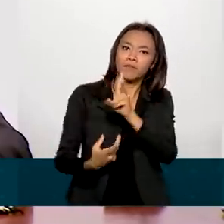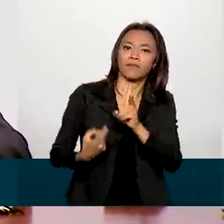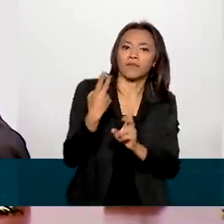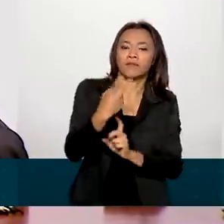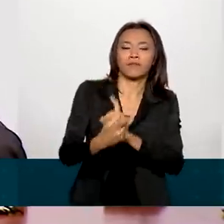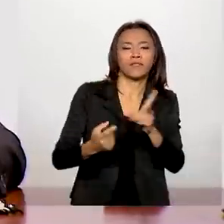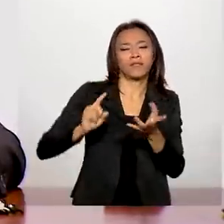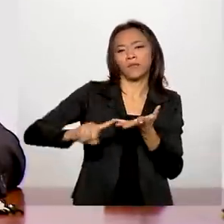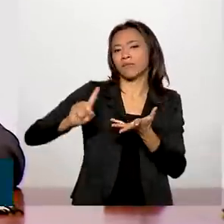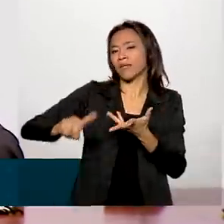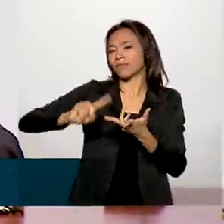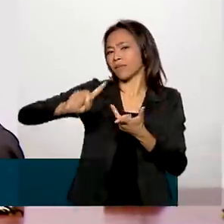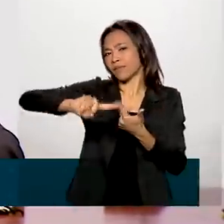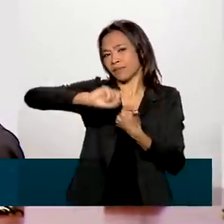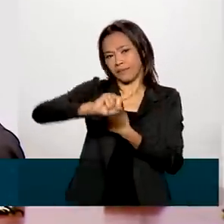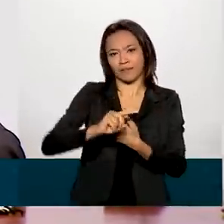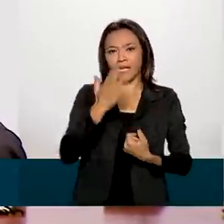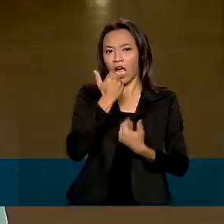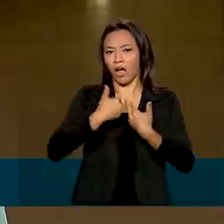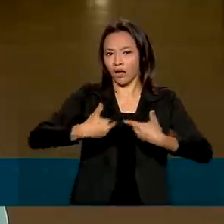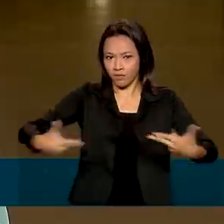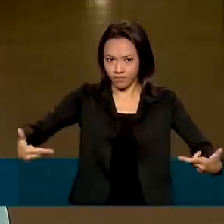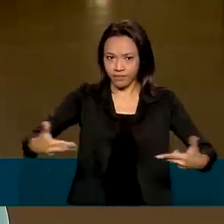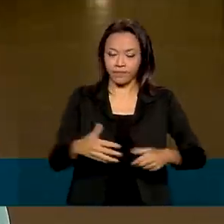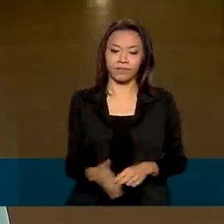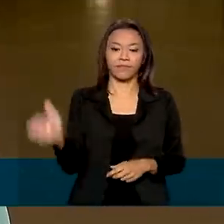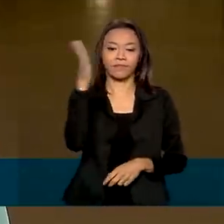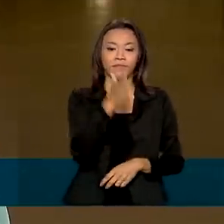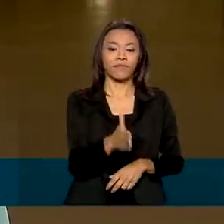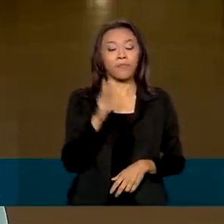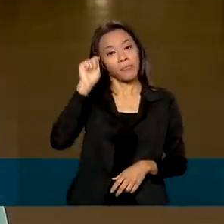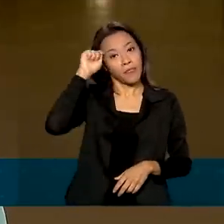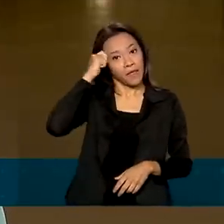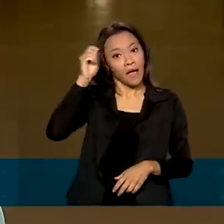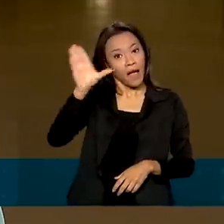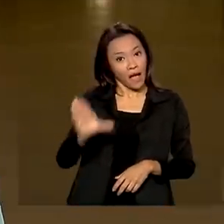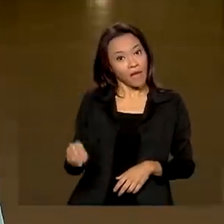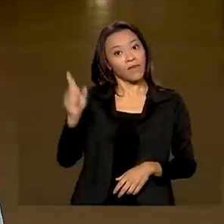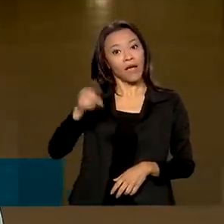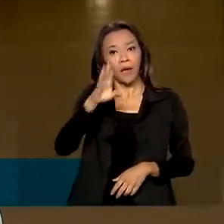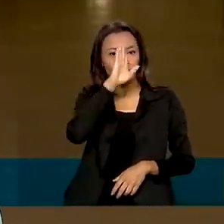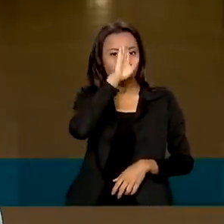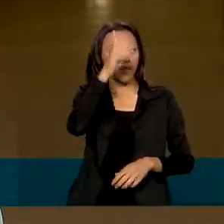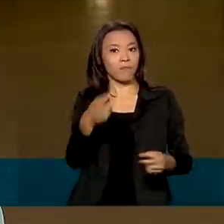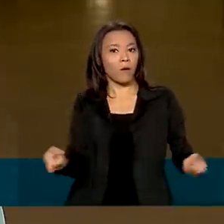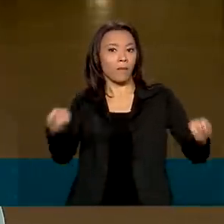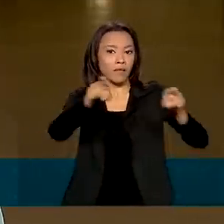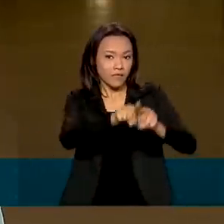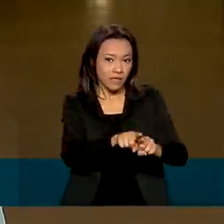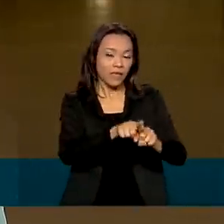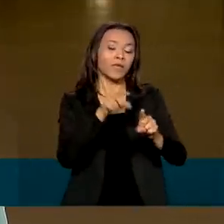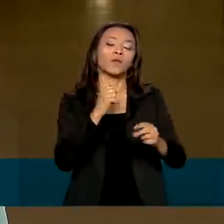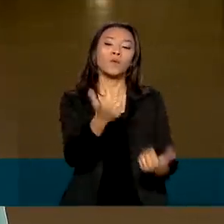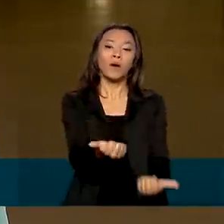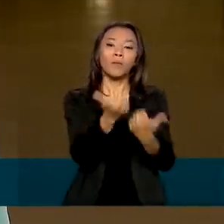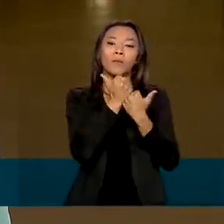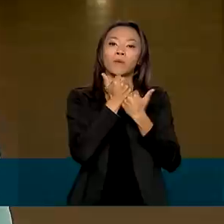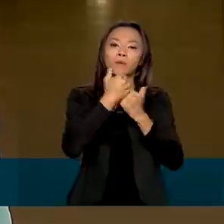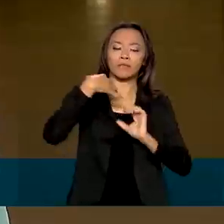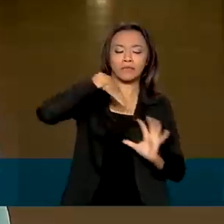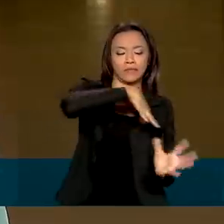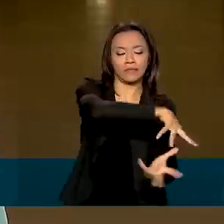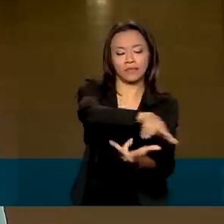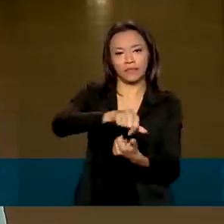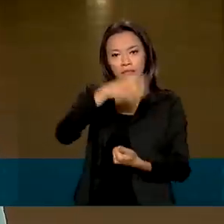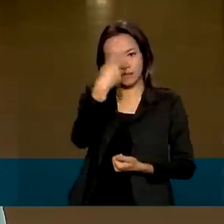dos mais diversos gêneros alimentícios. A África já é o principal parceiro da cooperação internacional do Brasil.